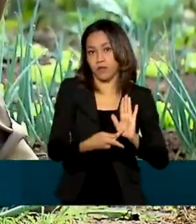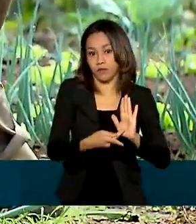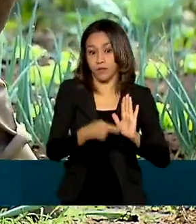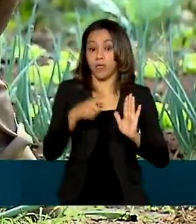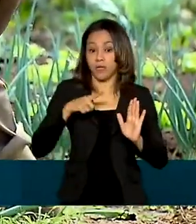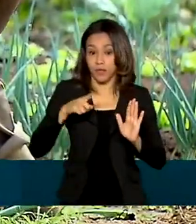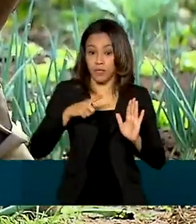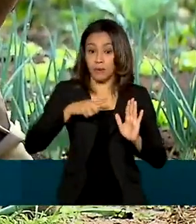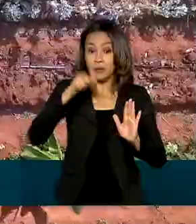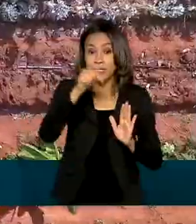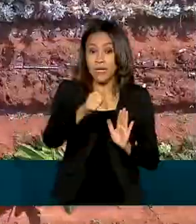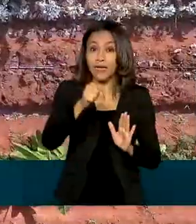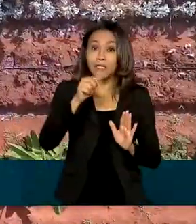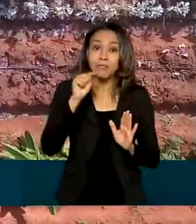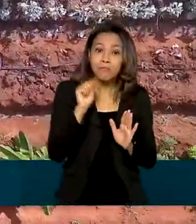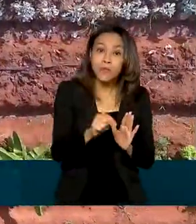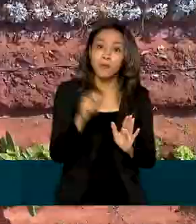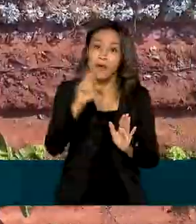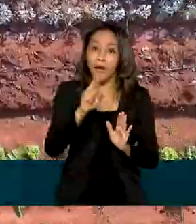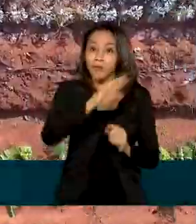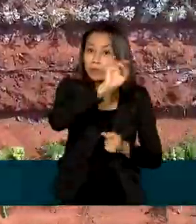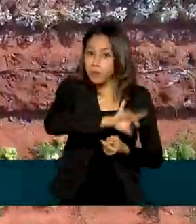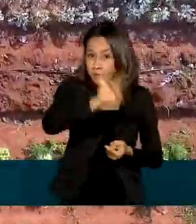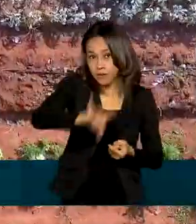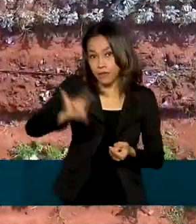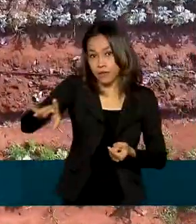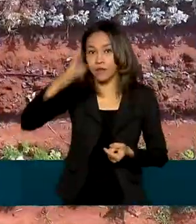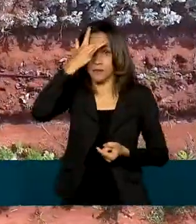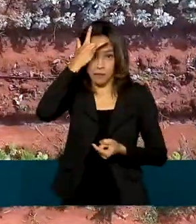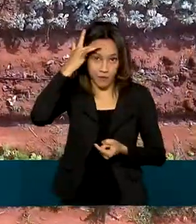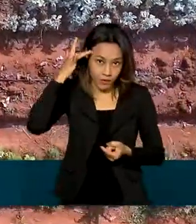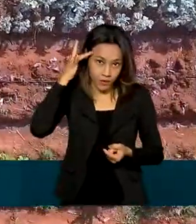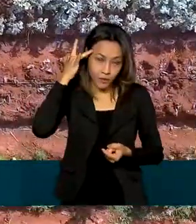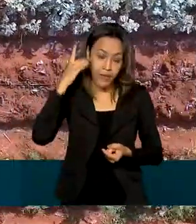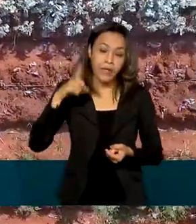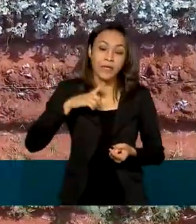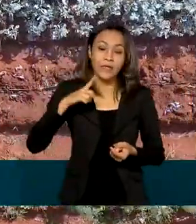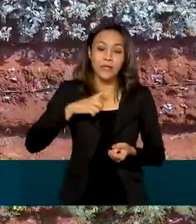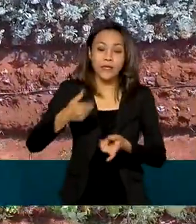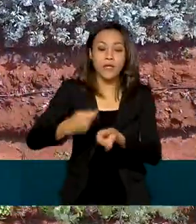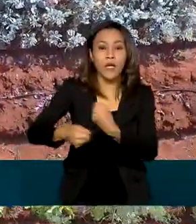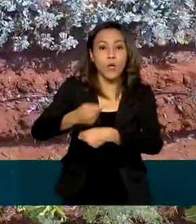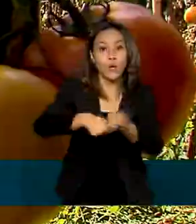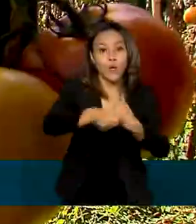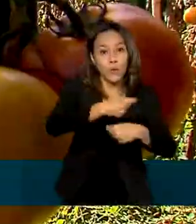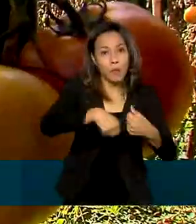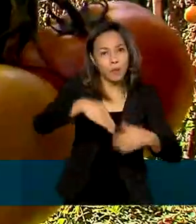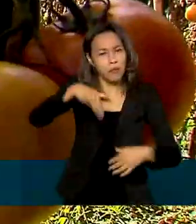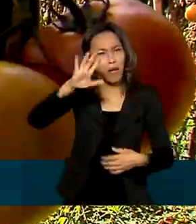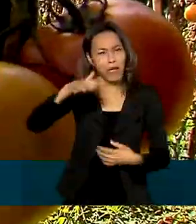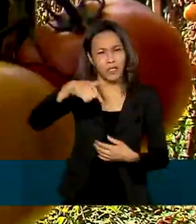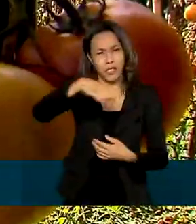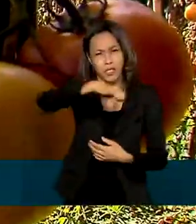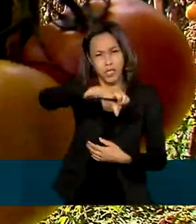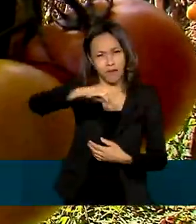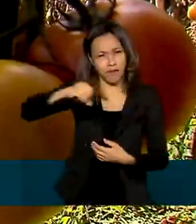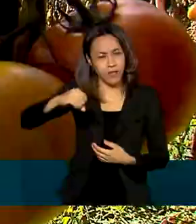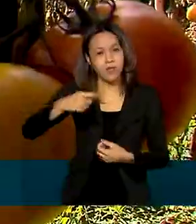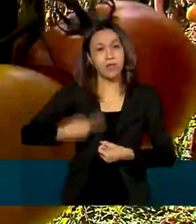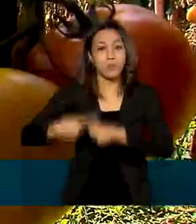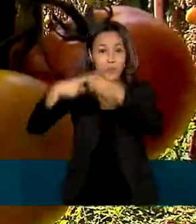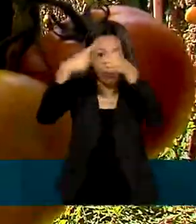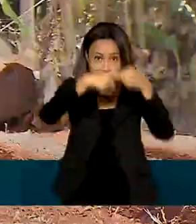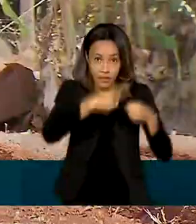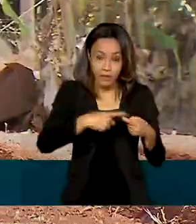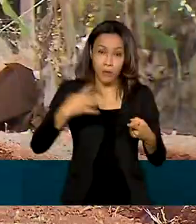mil por agricultor e contribuindo para a economia de quase 900 municípios do país. Bahia, São Paulo e